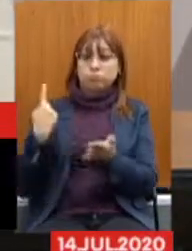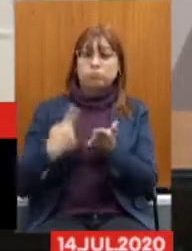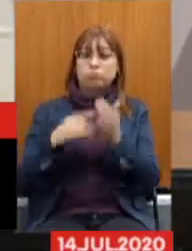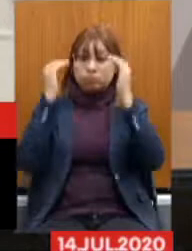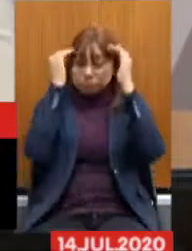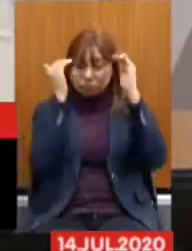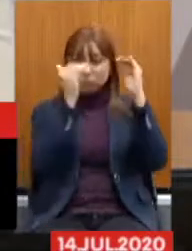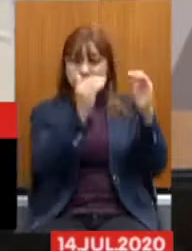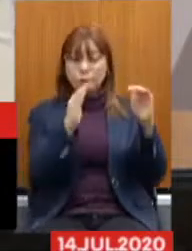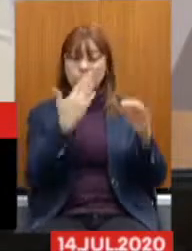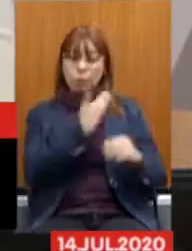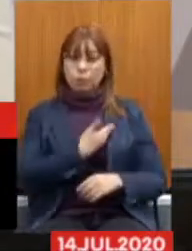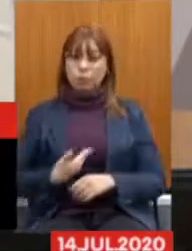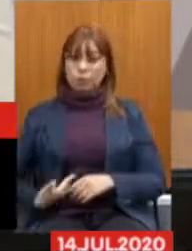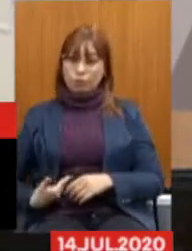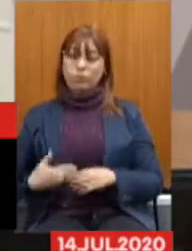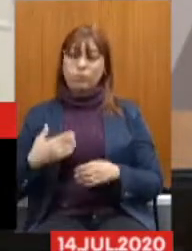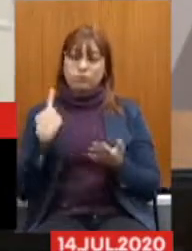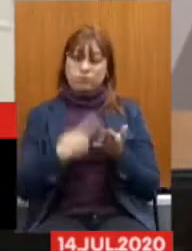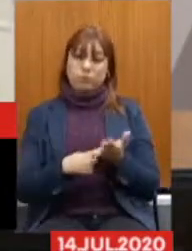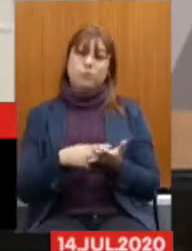Firmado Com a Categoria